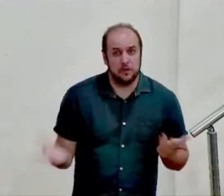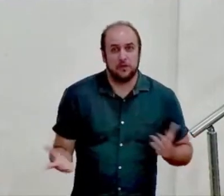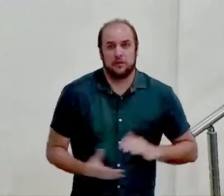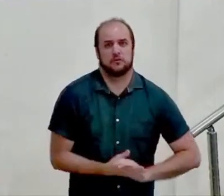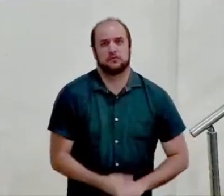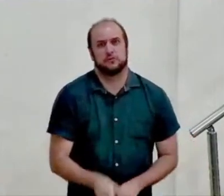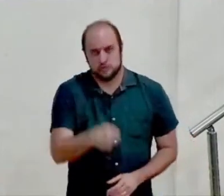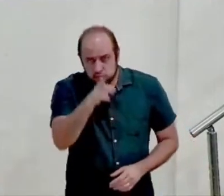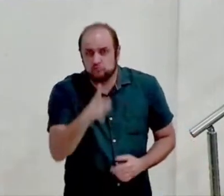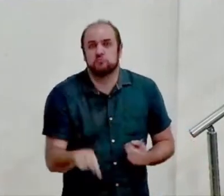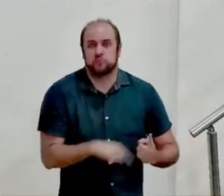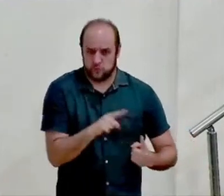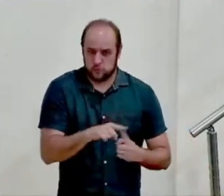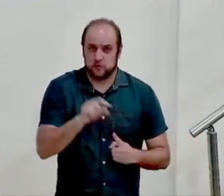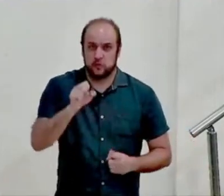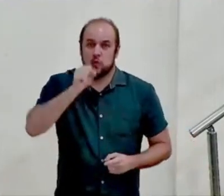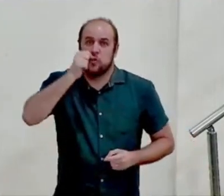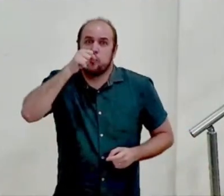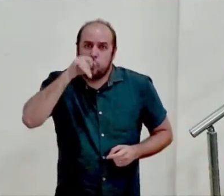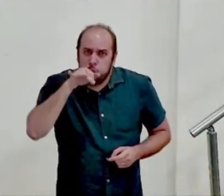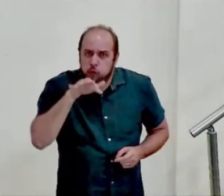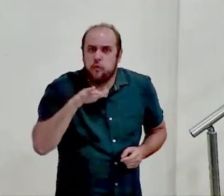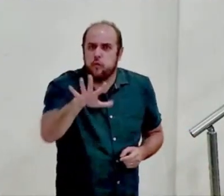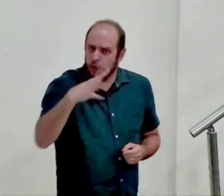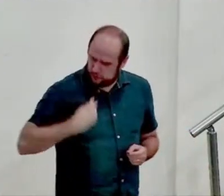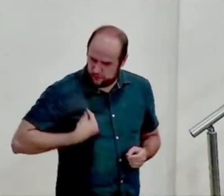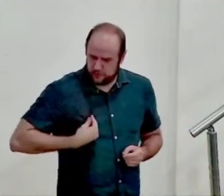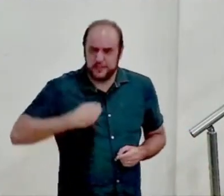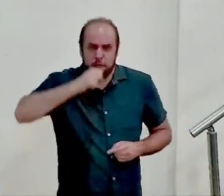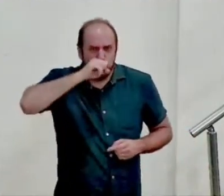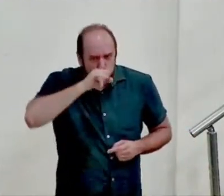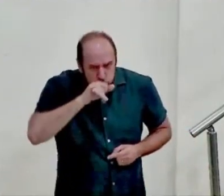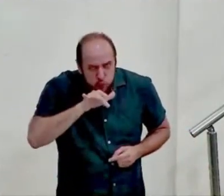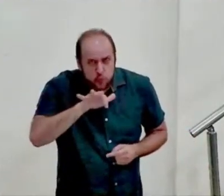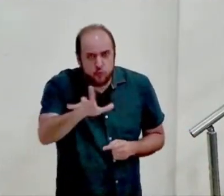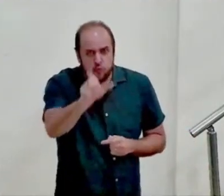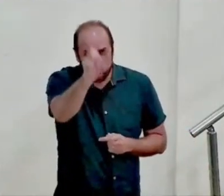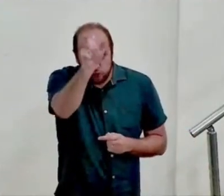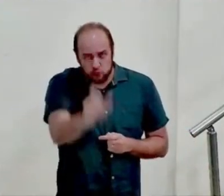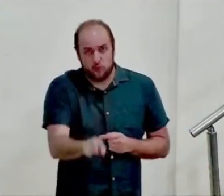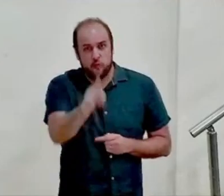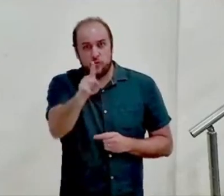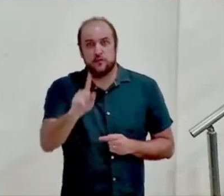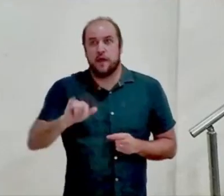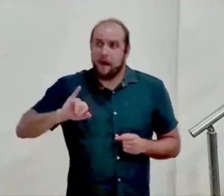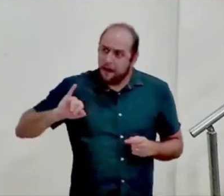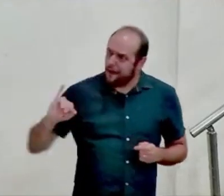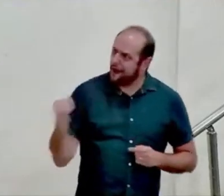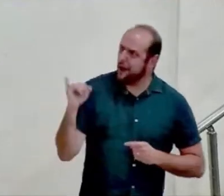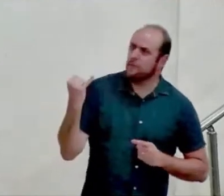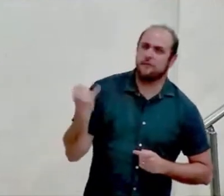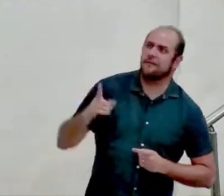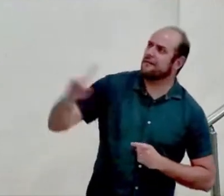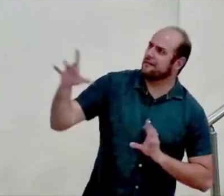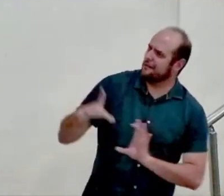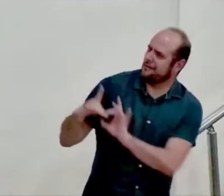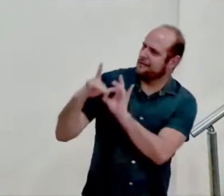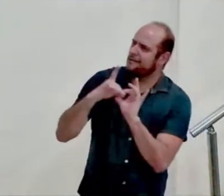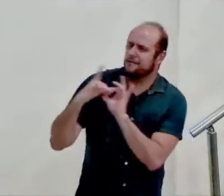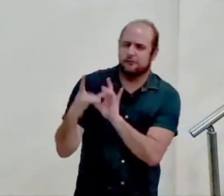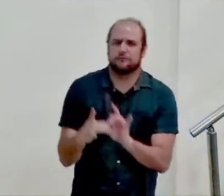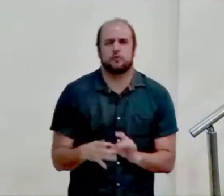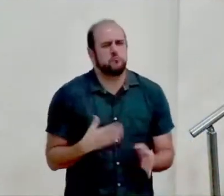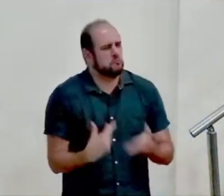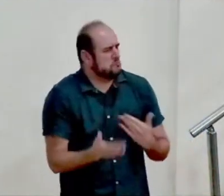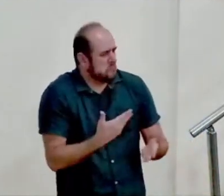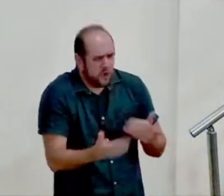Você recebeu fôlego para desfrutar da comunhão com este Deus. E não importa